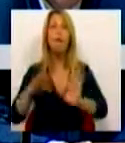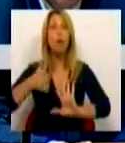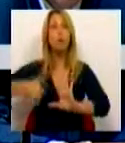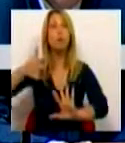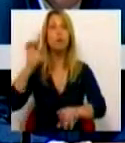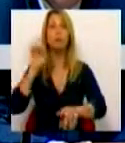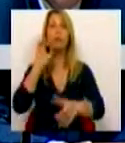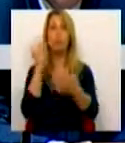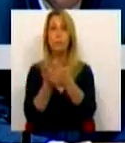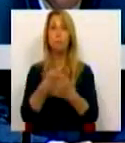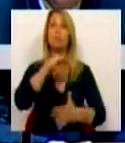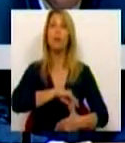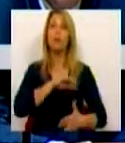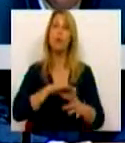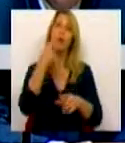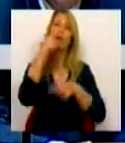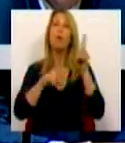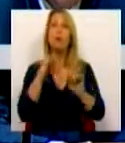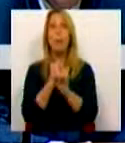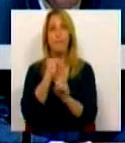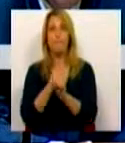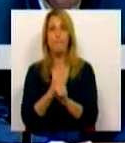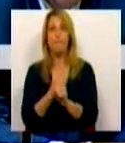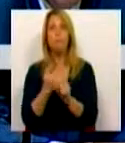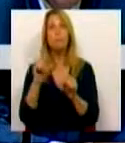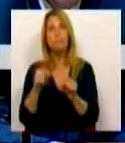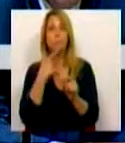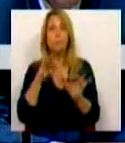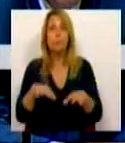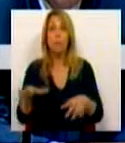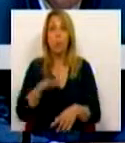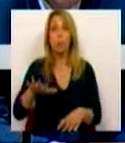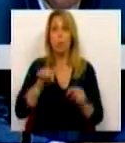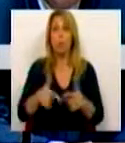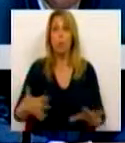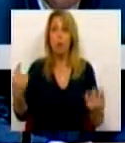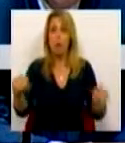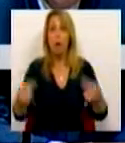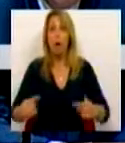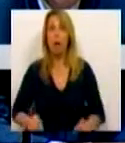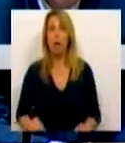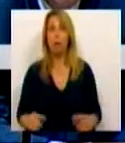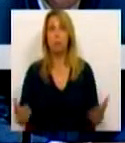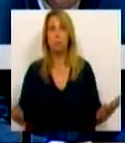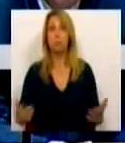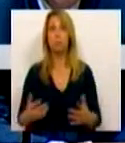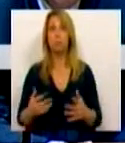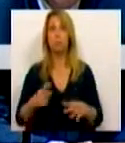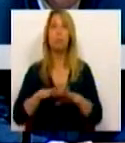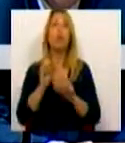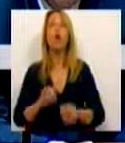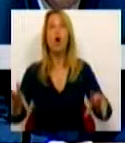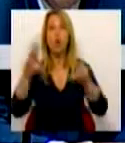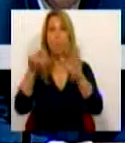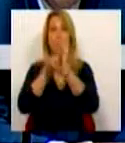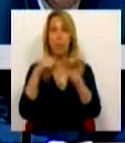valorização dos rendimentos dos trabalhadores e terminar com a situação que hoje temos, com a nova legislação laboral que